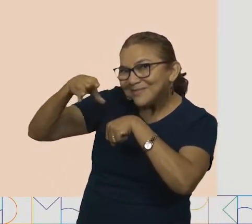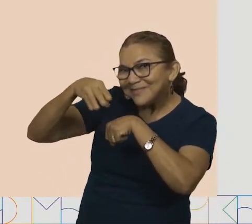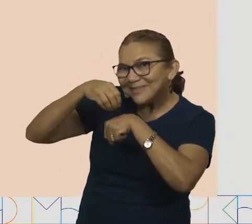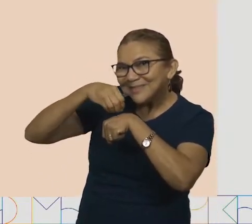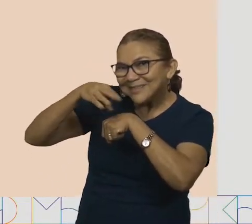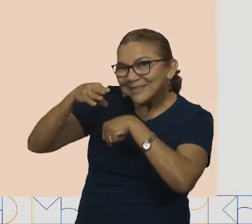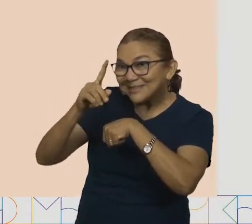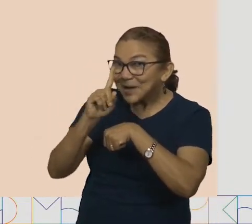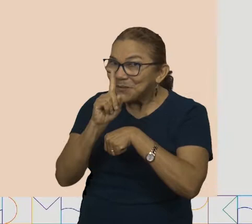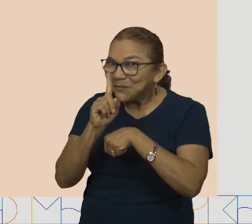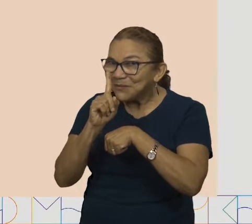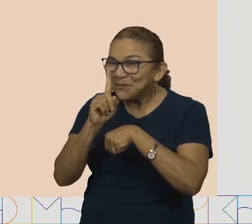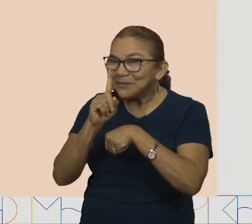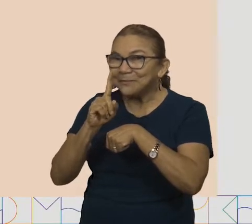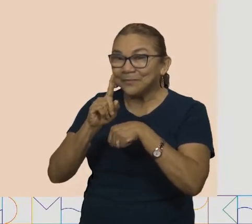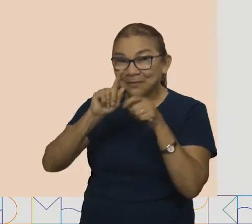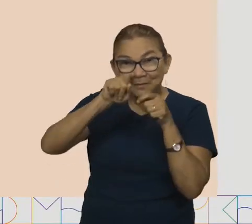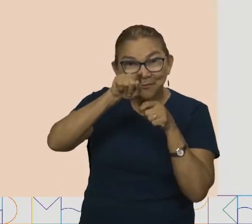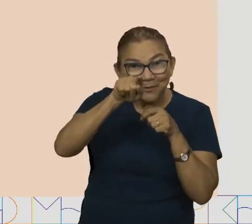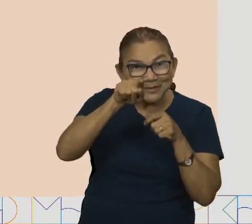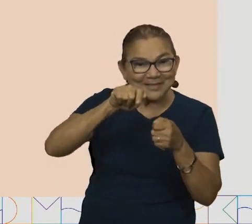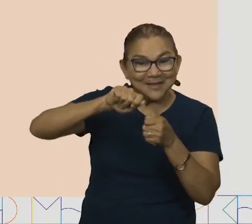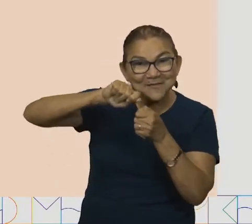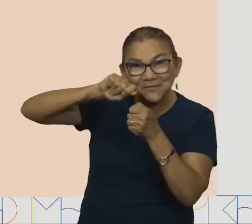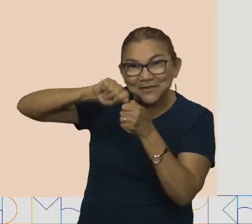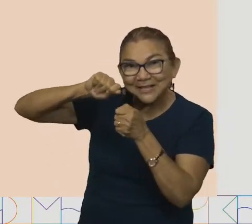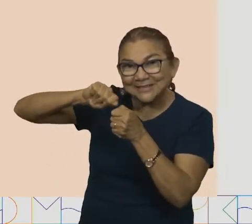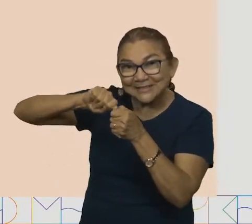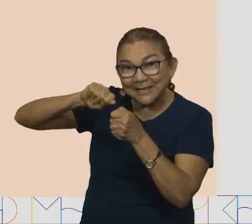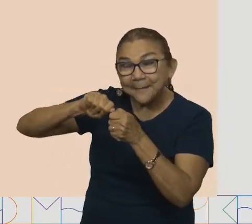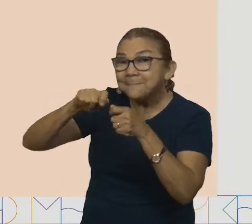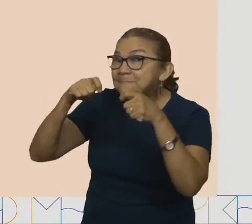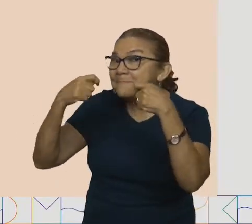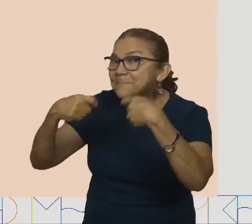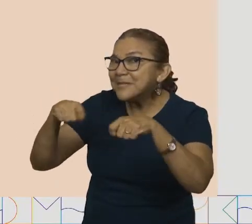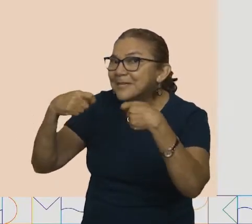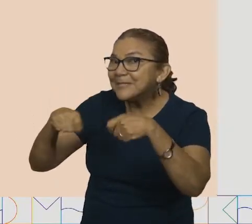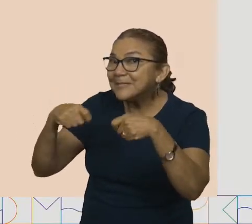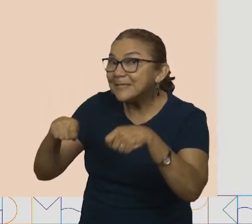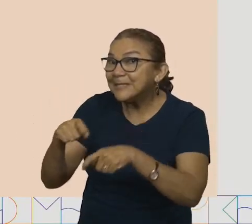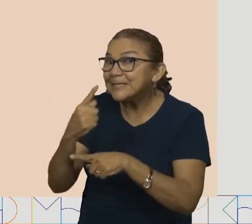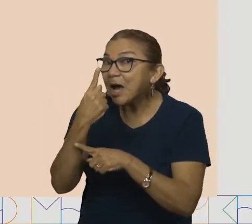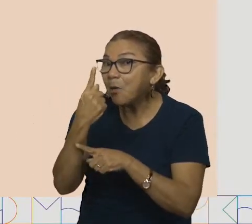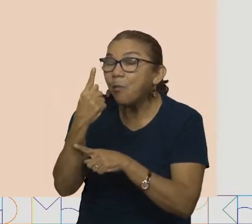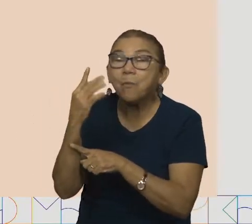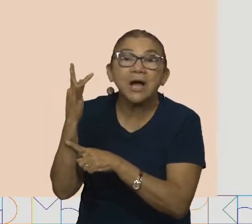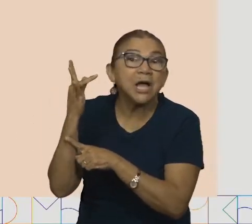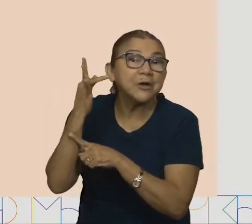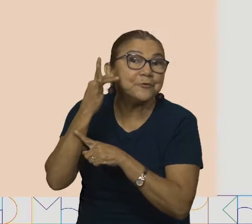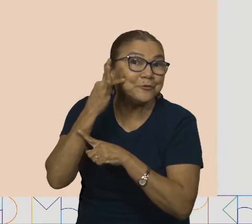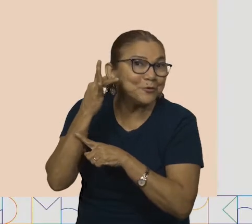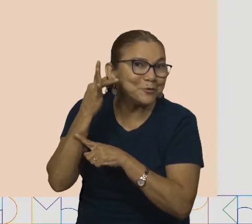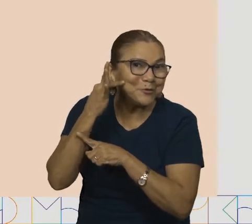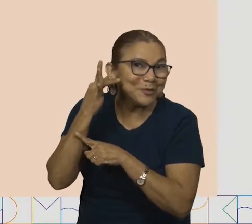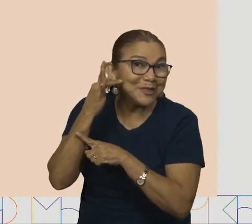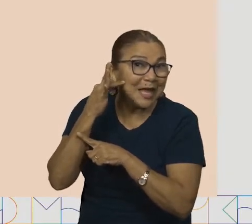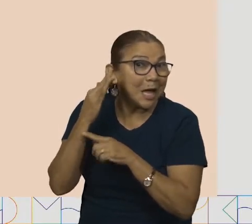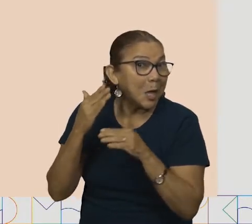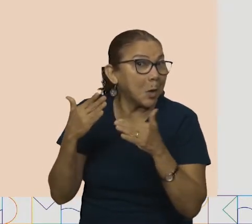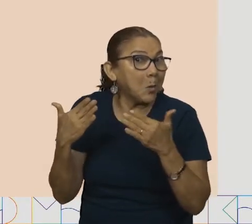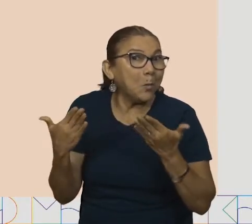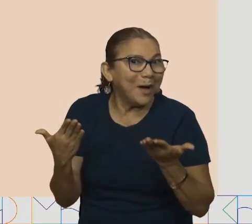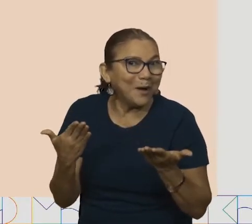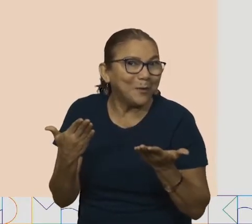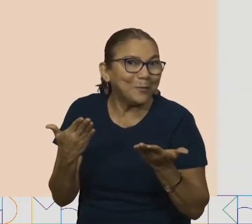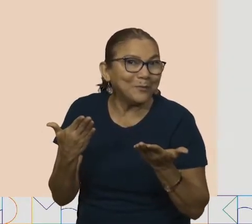para fazer essa receita, você vai precisar de uma fruta. Qual será que é essa fruta? Dica